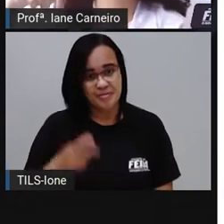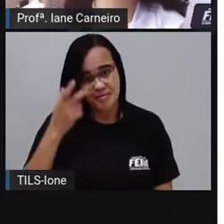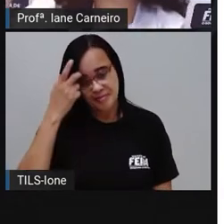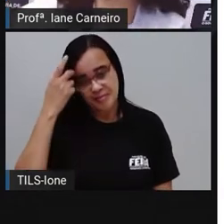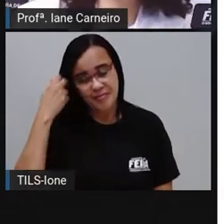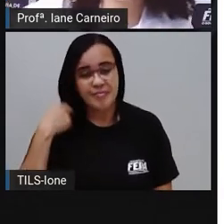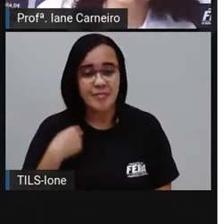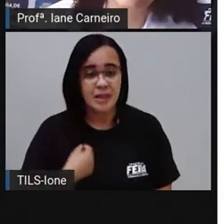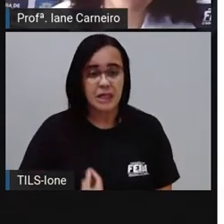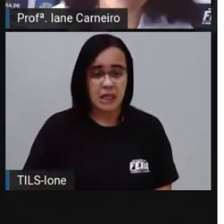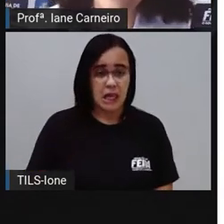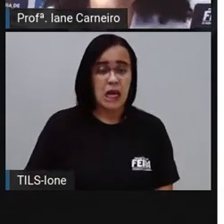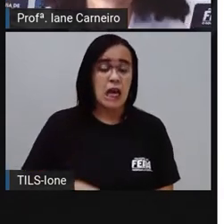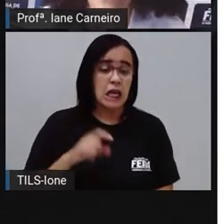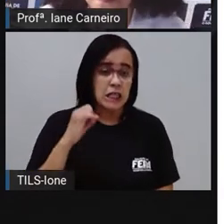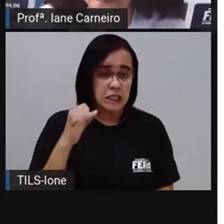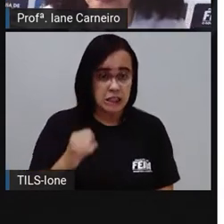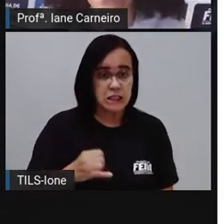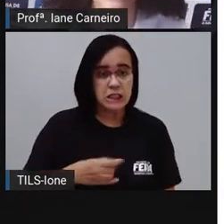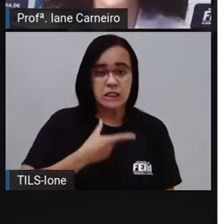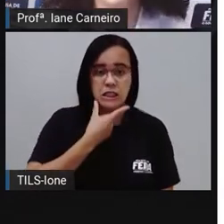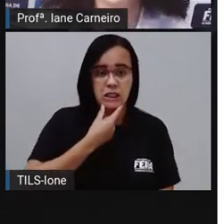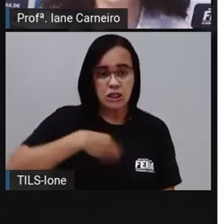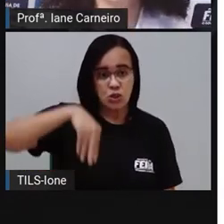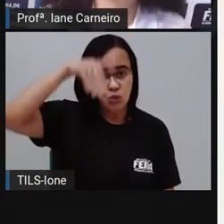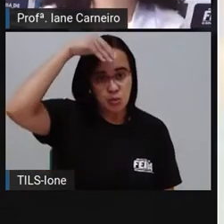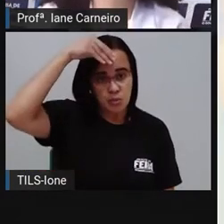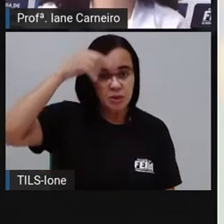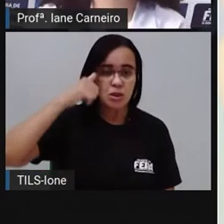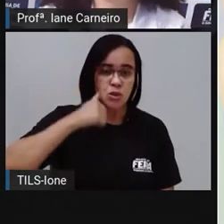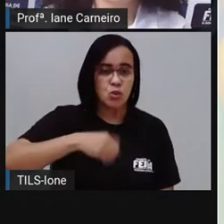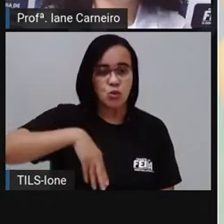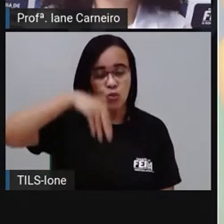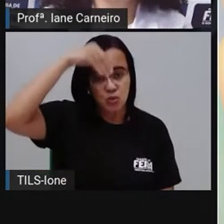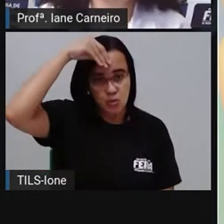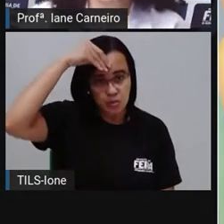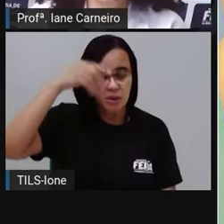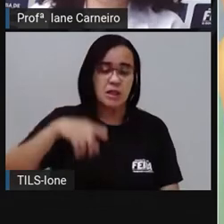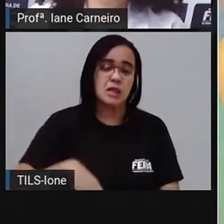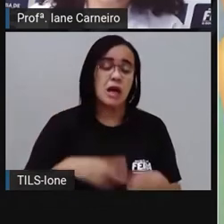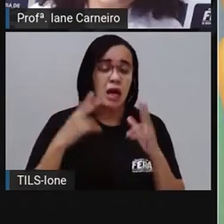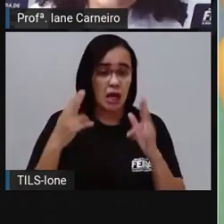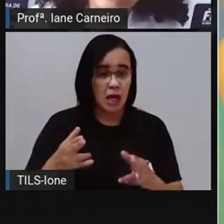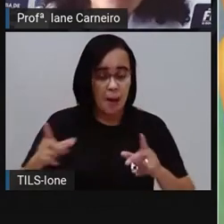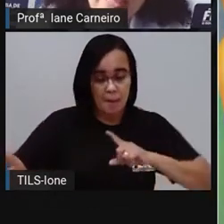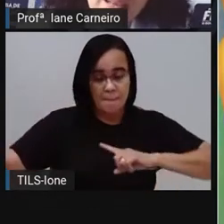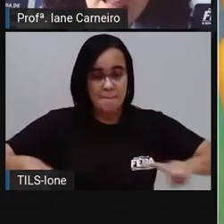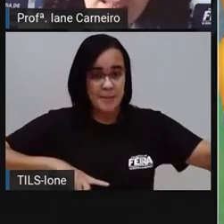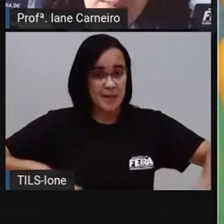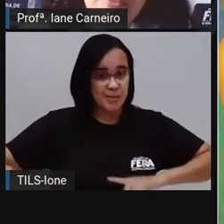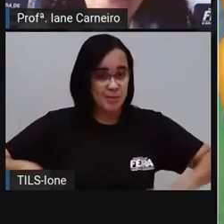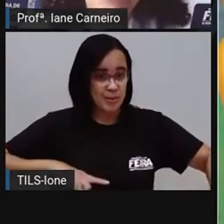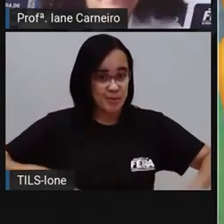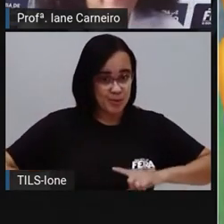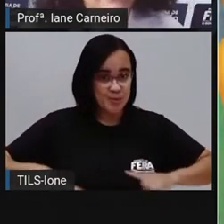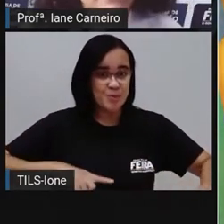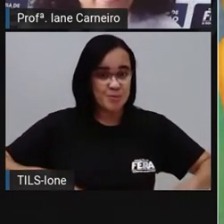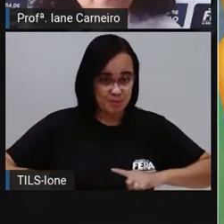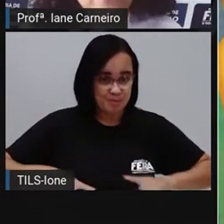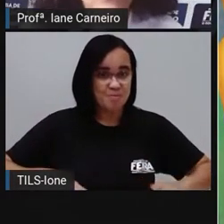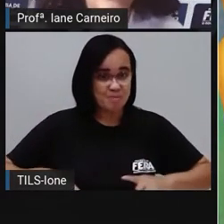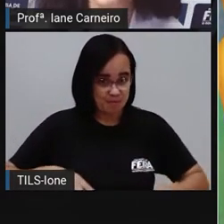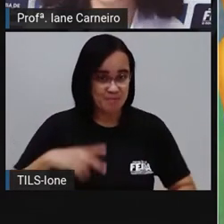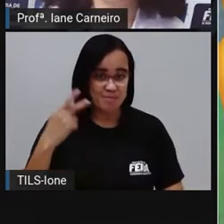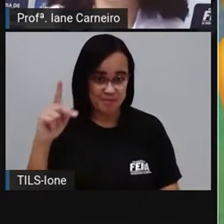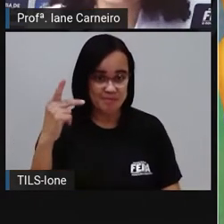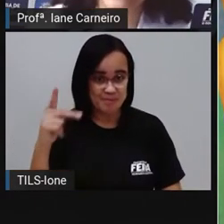primos de segundo grau, né? De terceiro grau. E aí a Pró trouxe essa tela aqui pra gente ver, né?